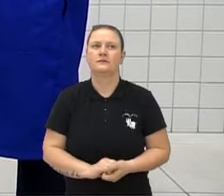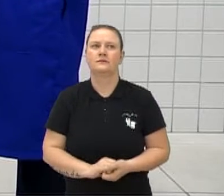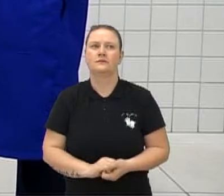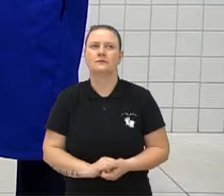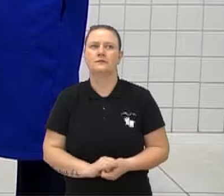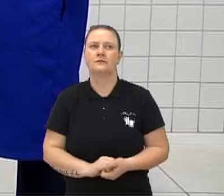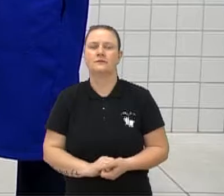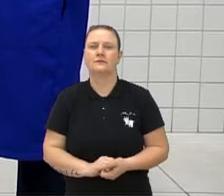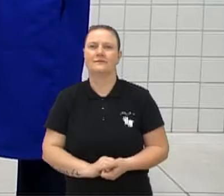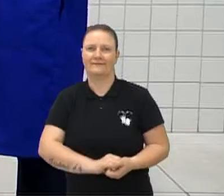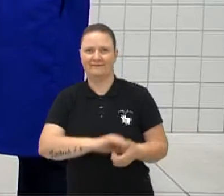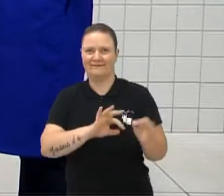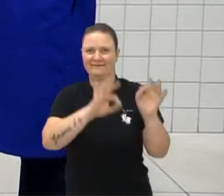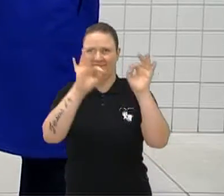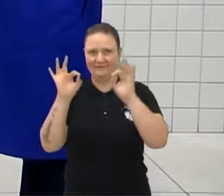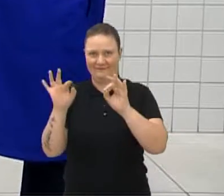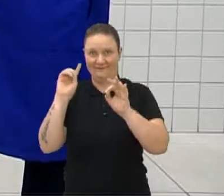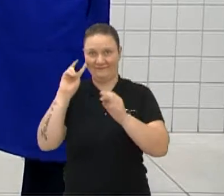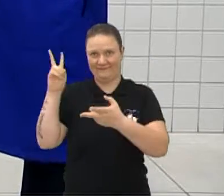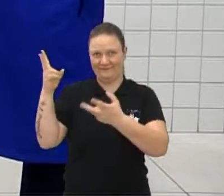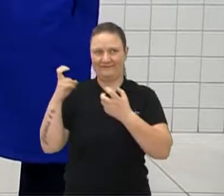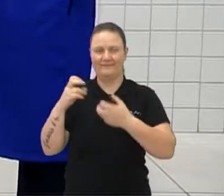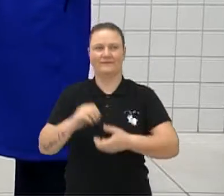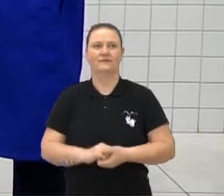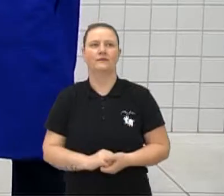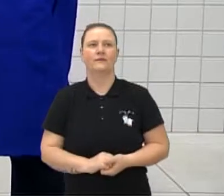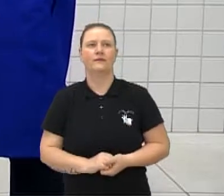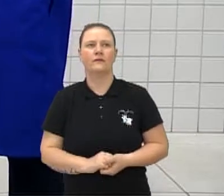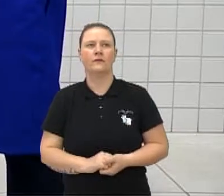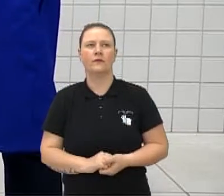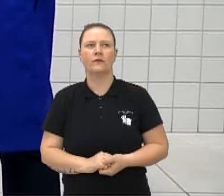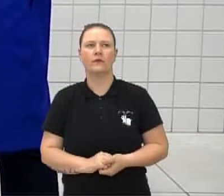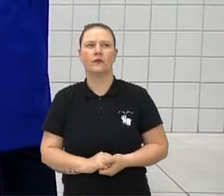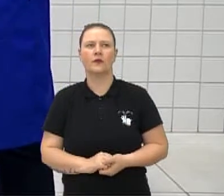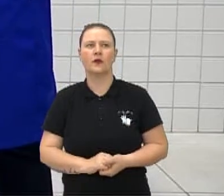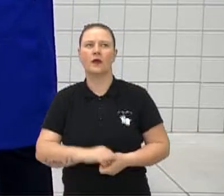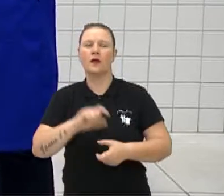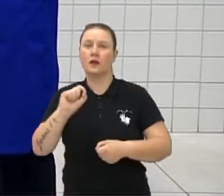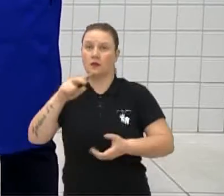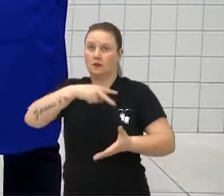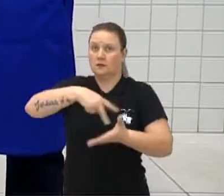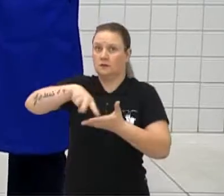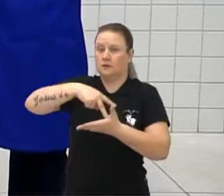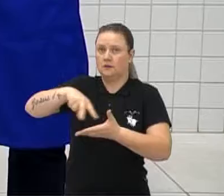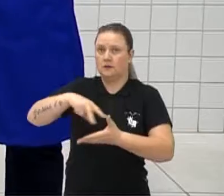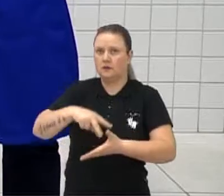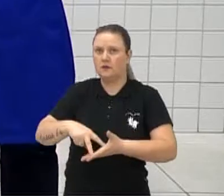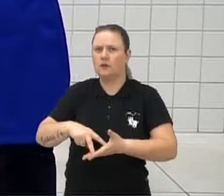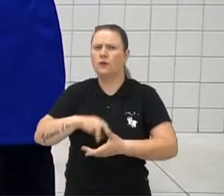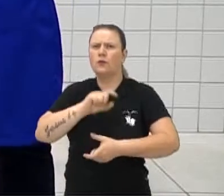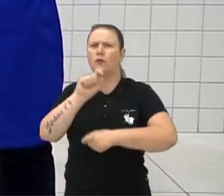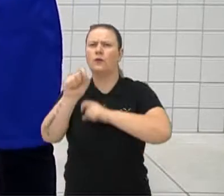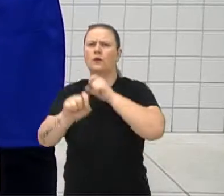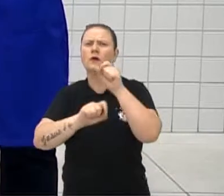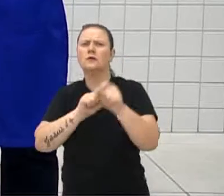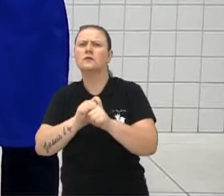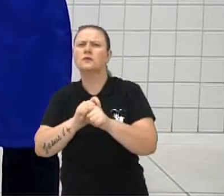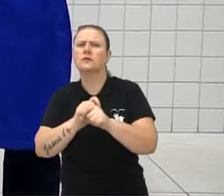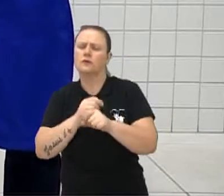Pulamos um aqui. Voltamos aqui. Essa dança, então, ela foi a...